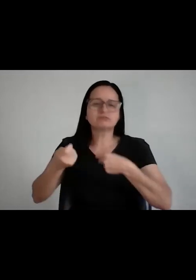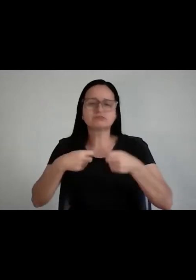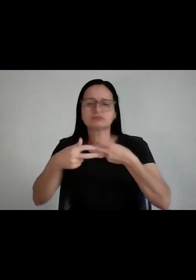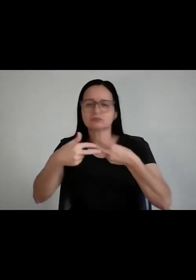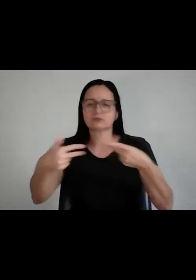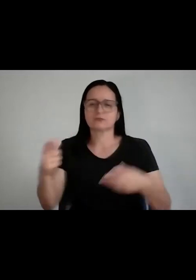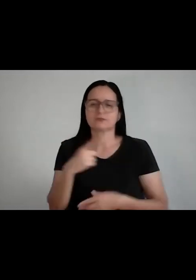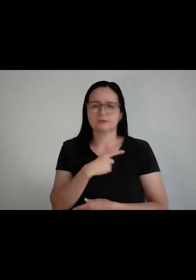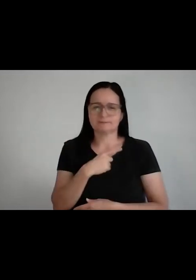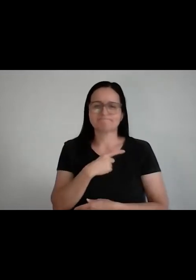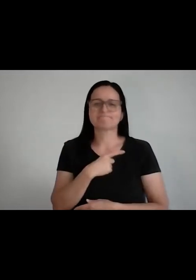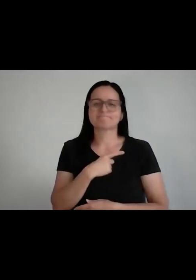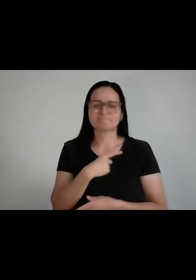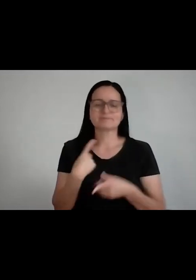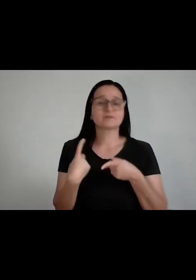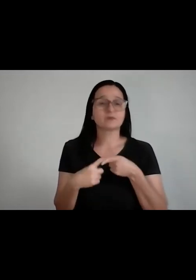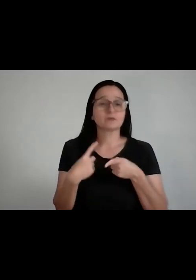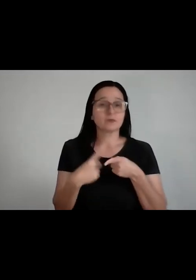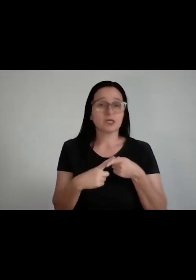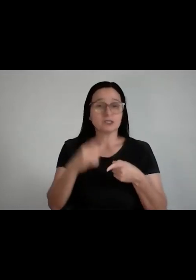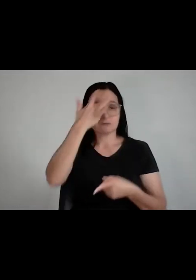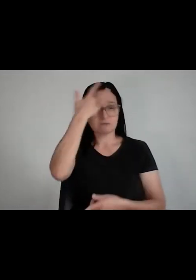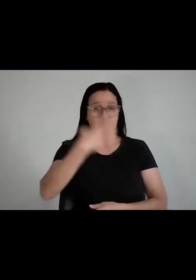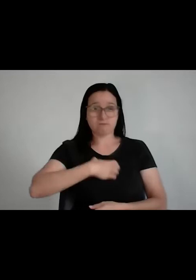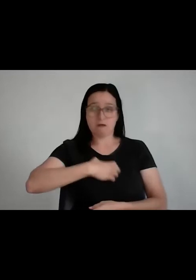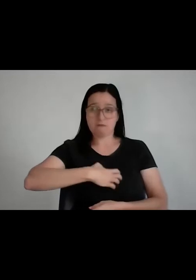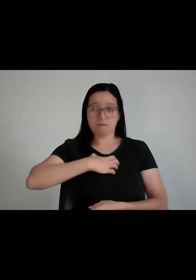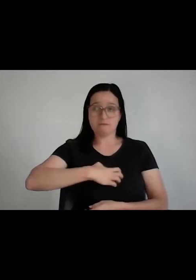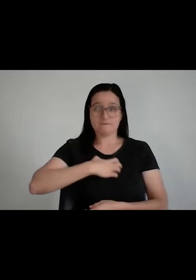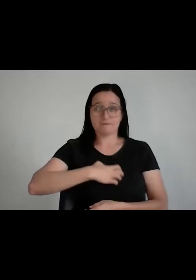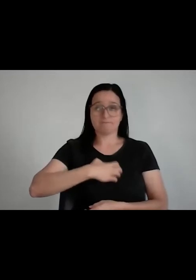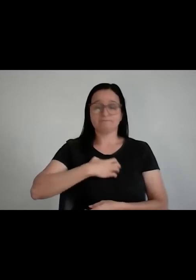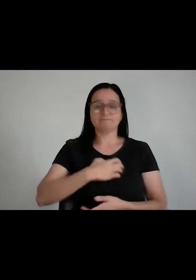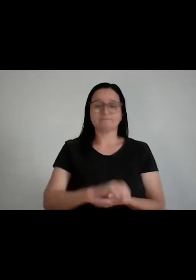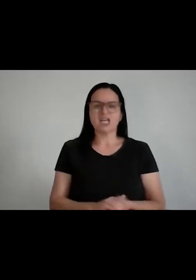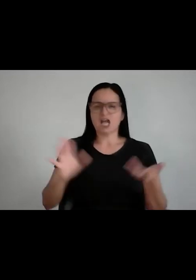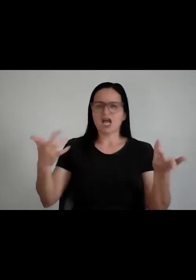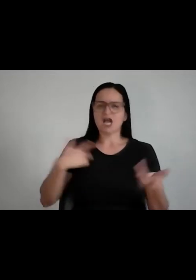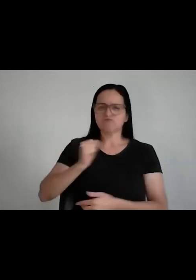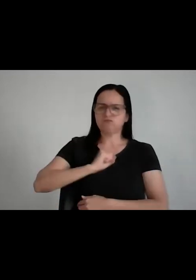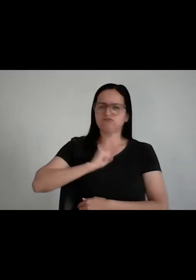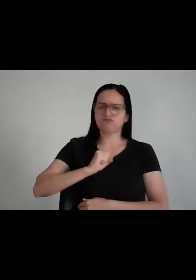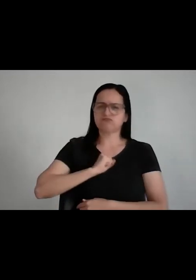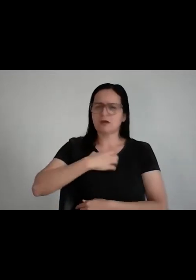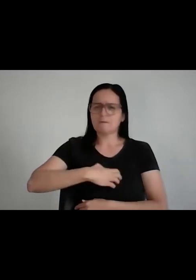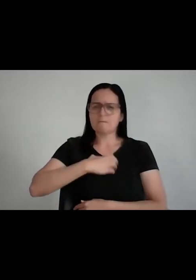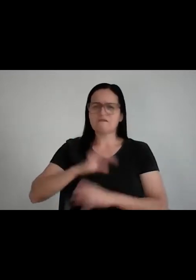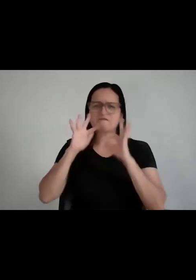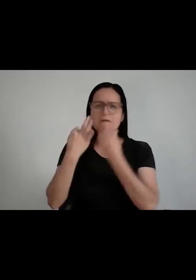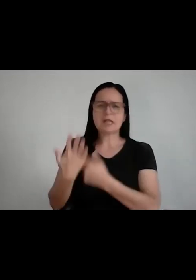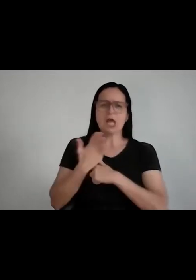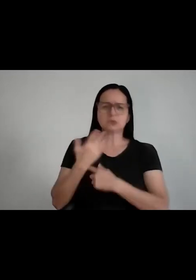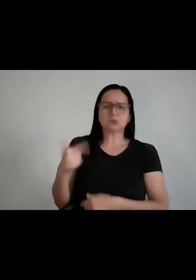Porque... Ah, a pessoa fica com raiva. Ah, pô, estou puto, porque eu não tenho apoio da minha família, do